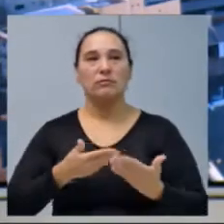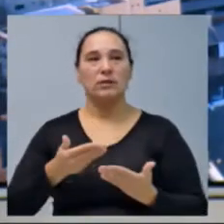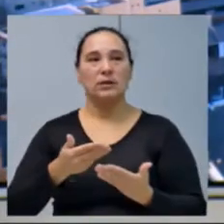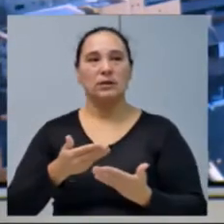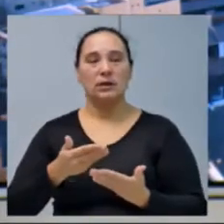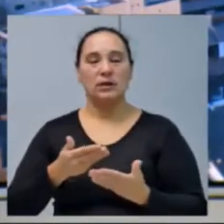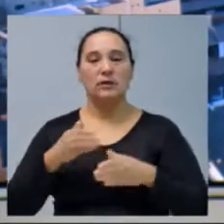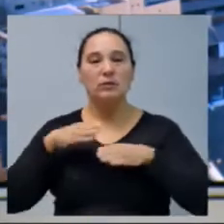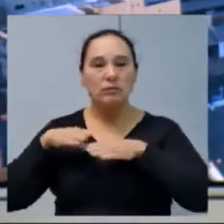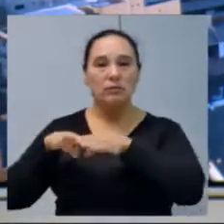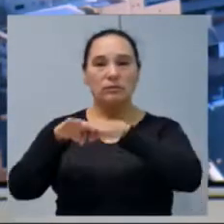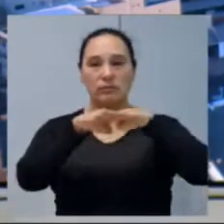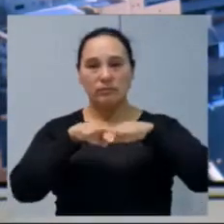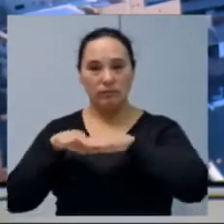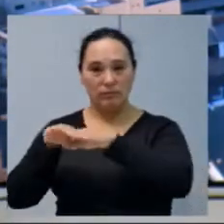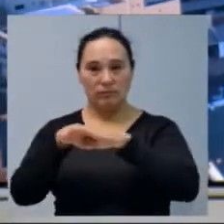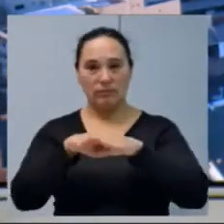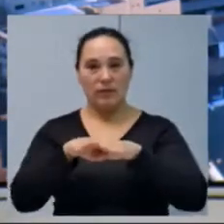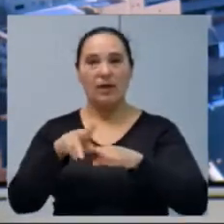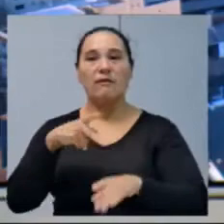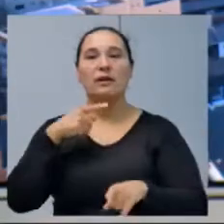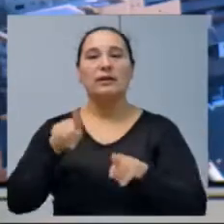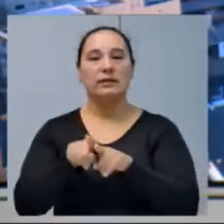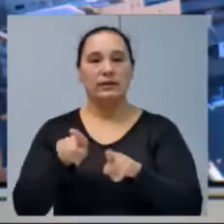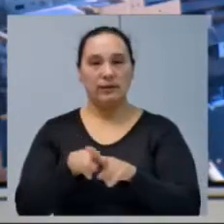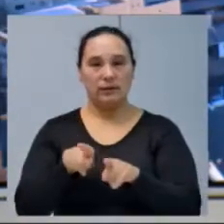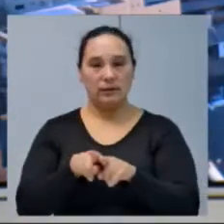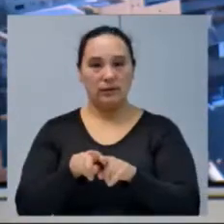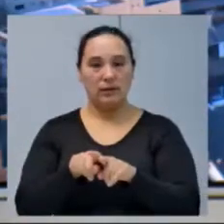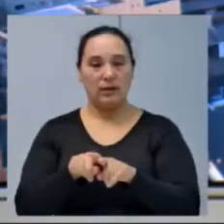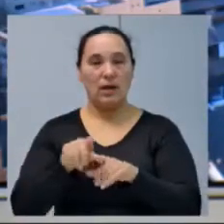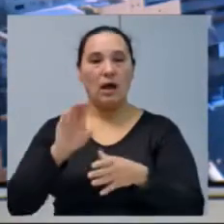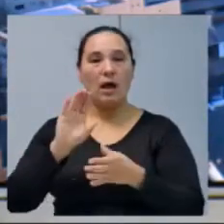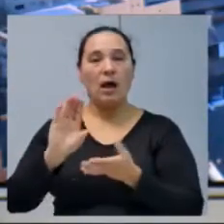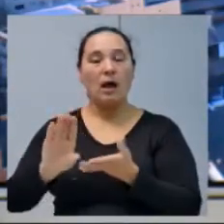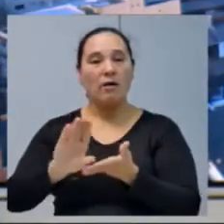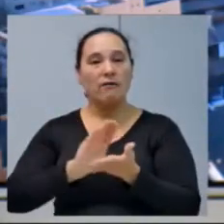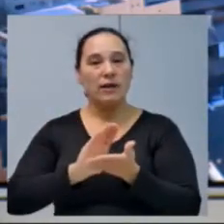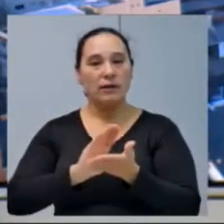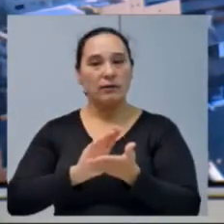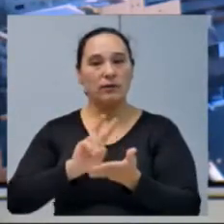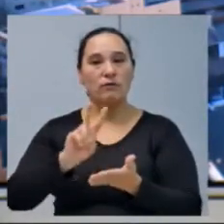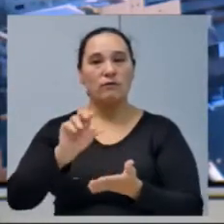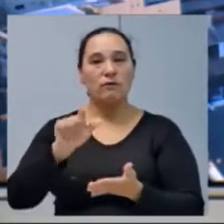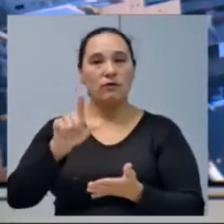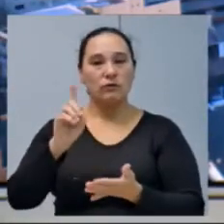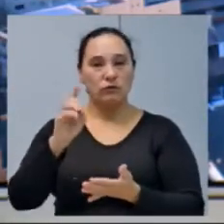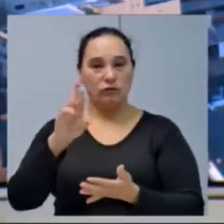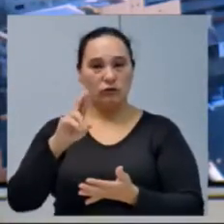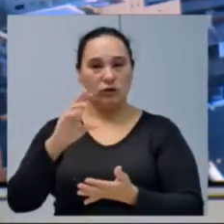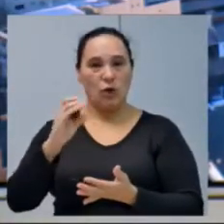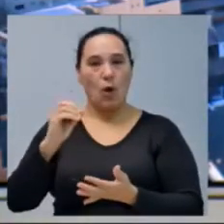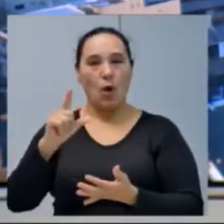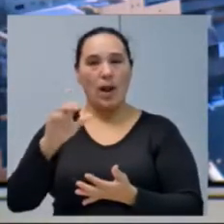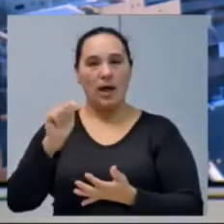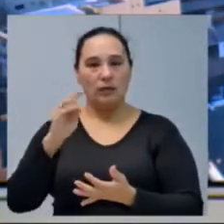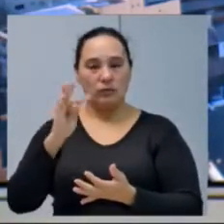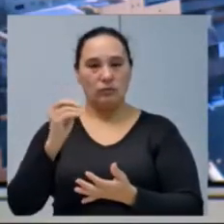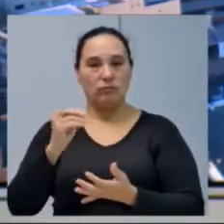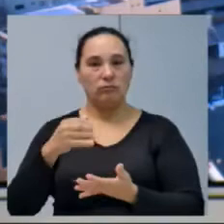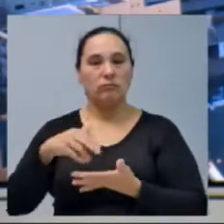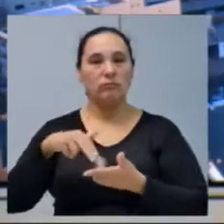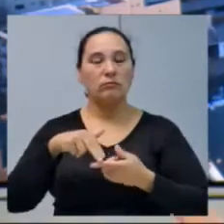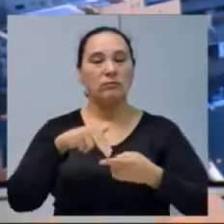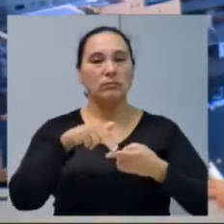forma igualitária. Falar também sobre a verba do Valdir Colato aí, prefeitura assina a ordem de serviço para pista de skate,